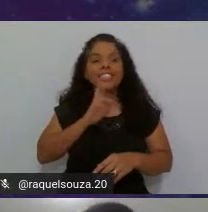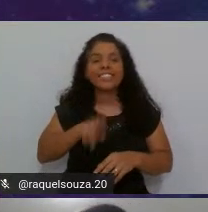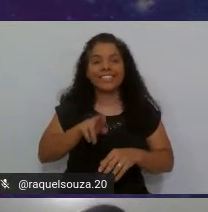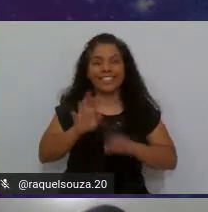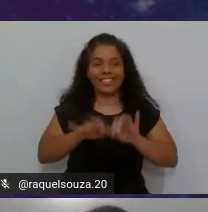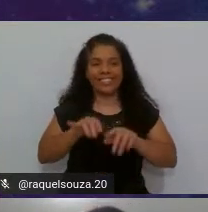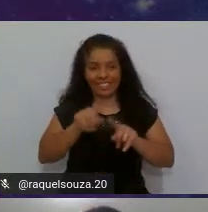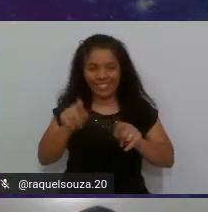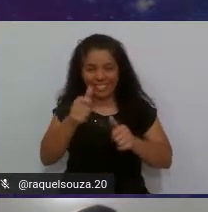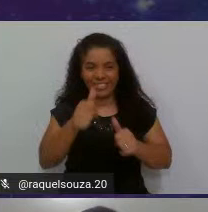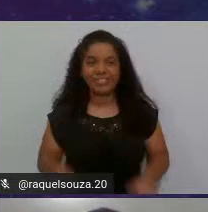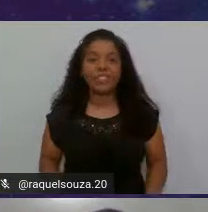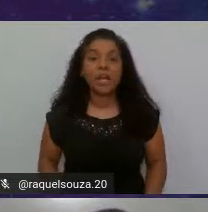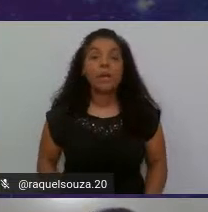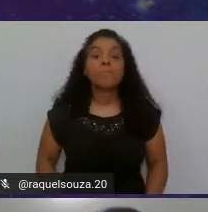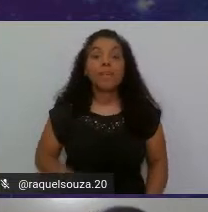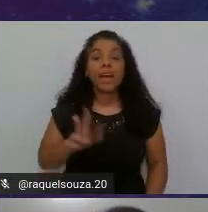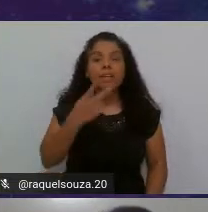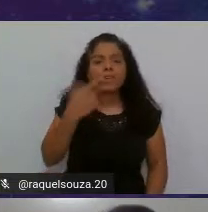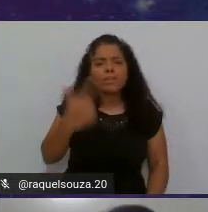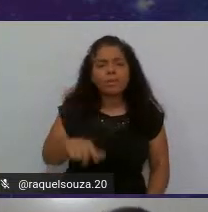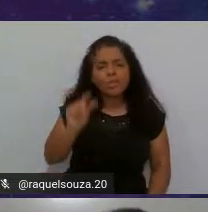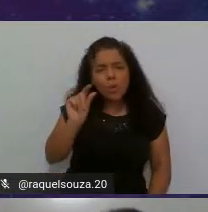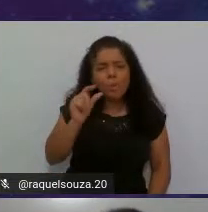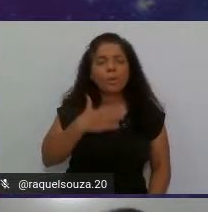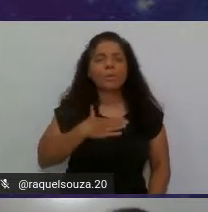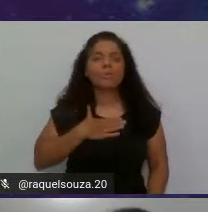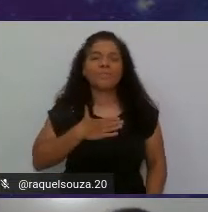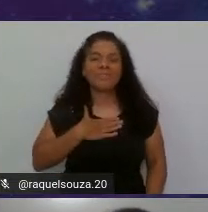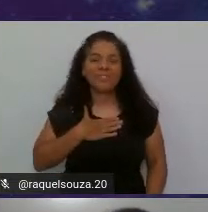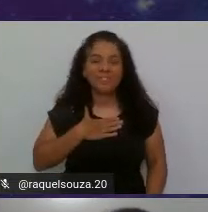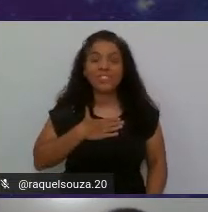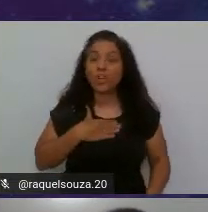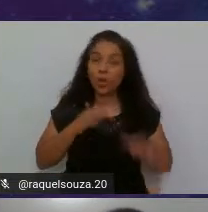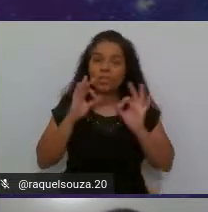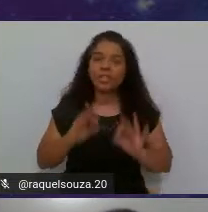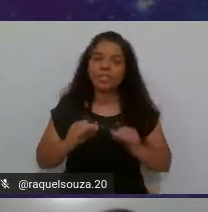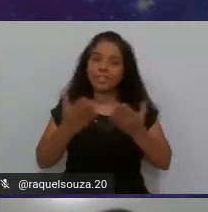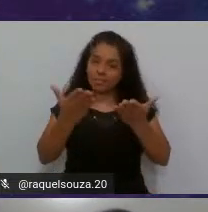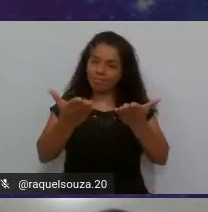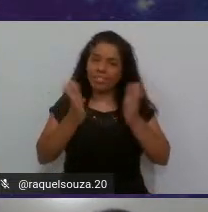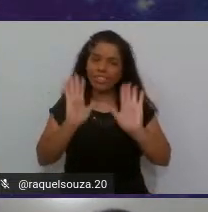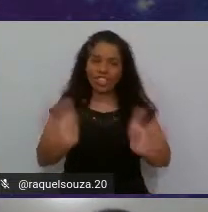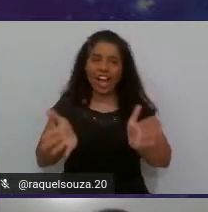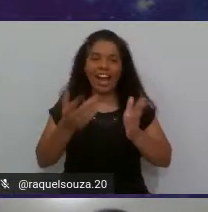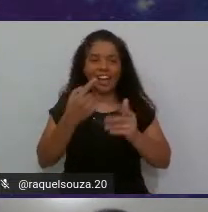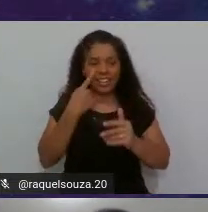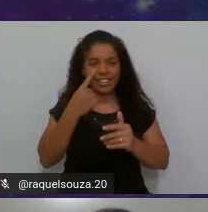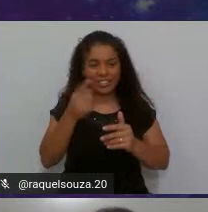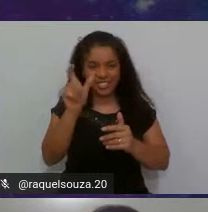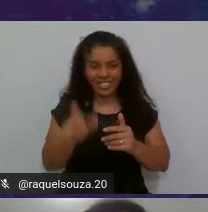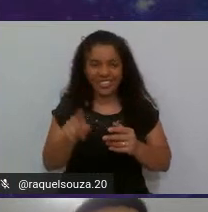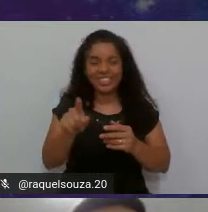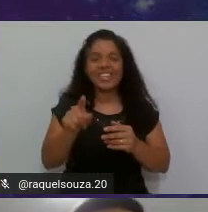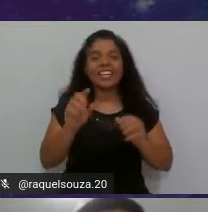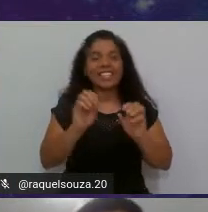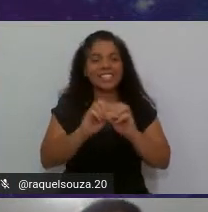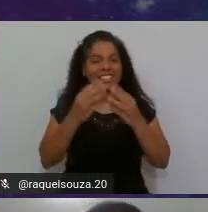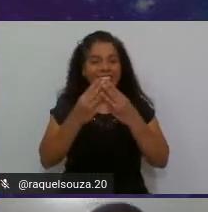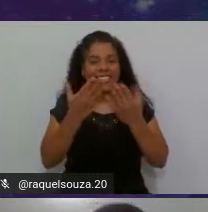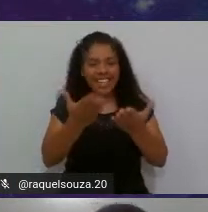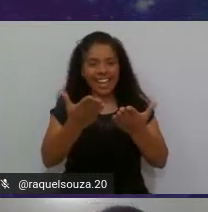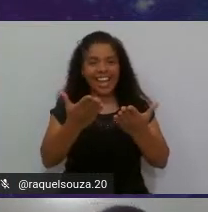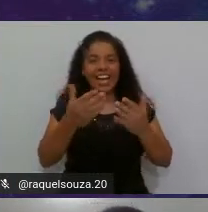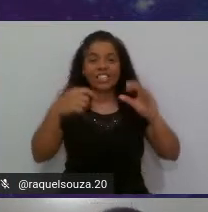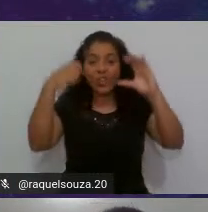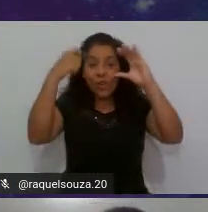E aí, falando mais um pouco, com certeza vocês já viram esse slide aí, de um